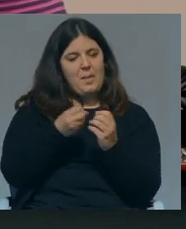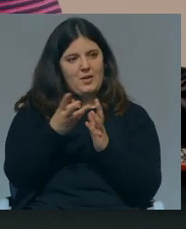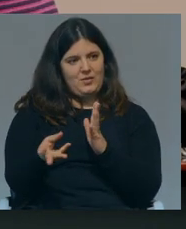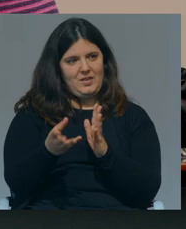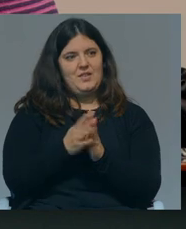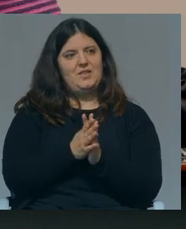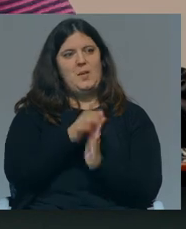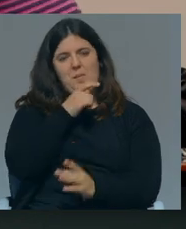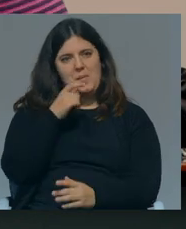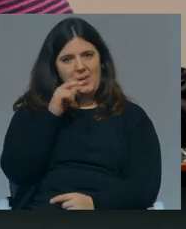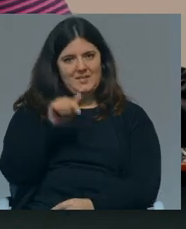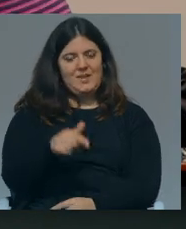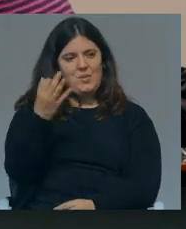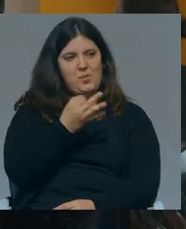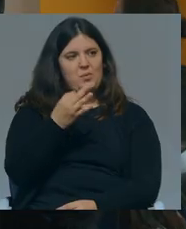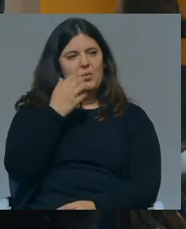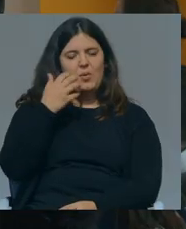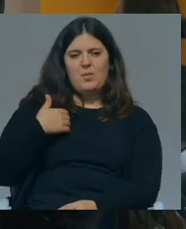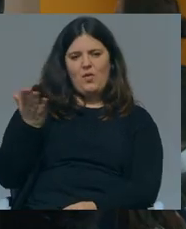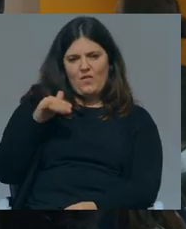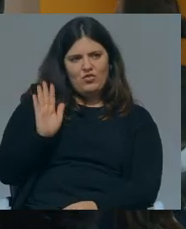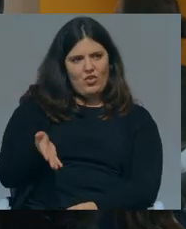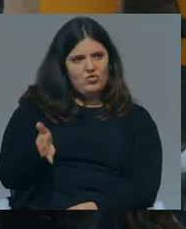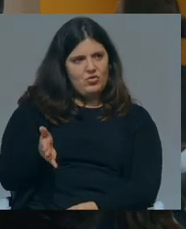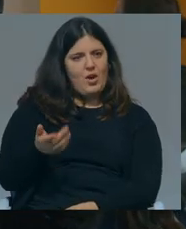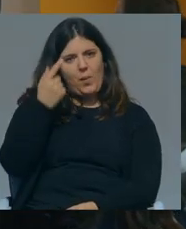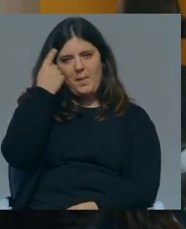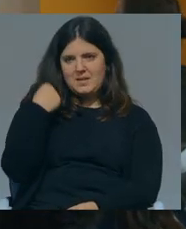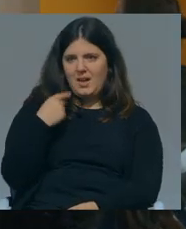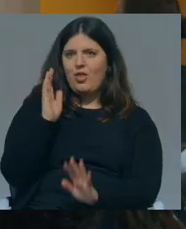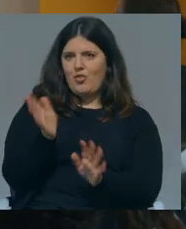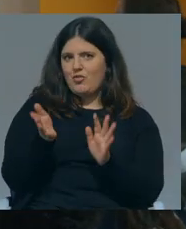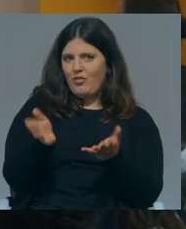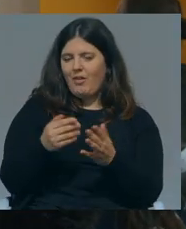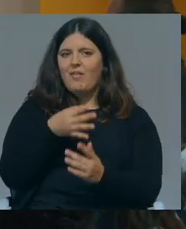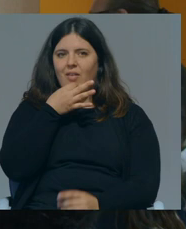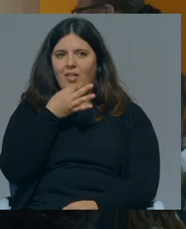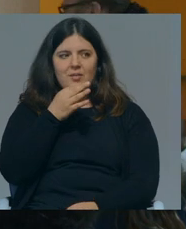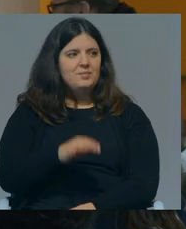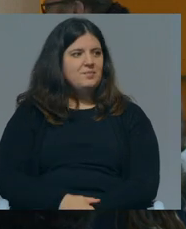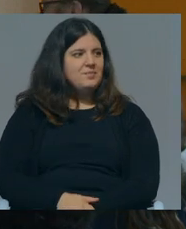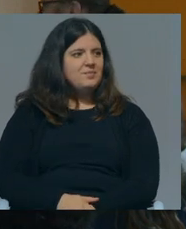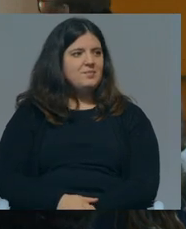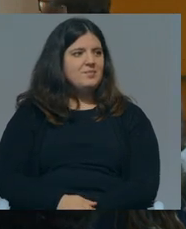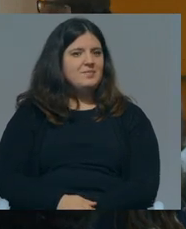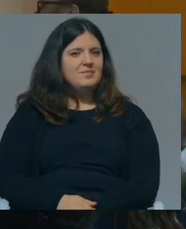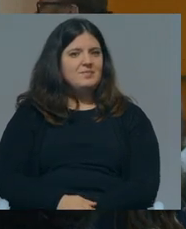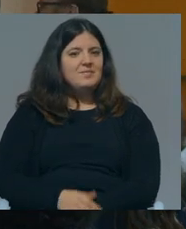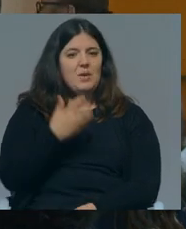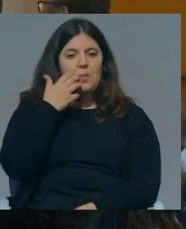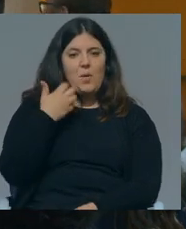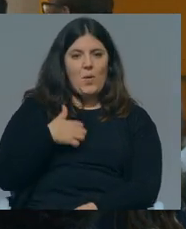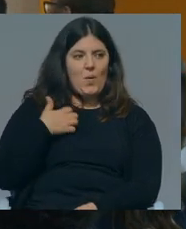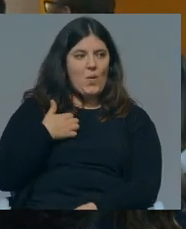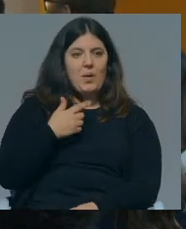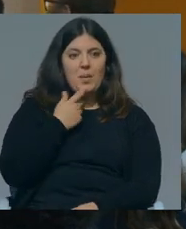ah muito obrigada estarei será uma honra mas já cá vim já vim uma vez ao Porto falar sim é uma honra